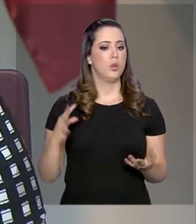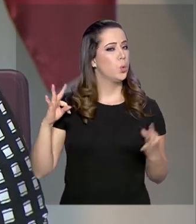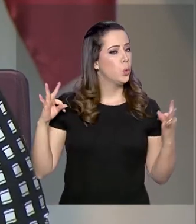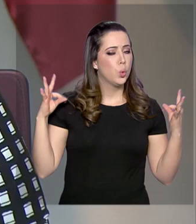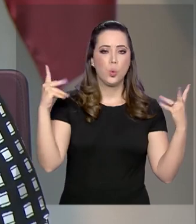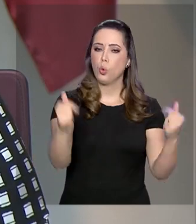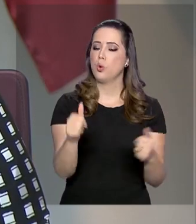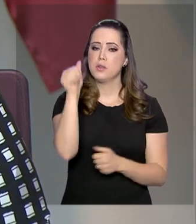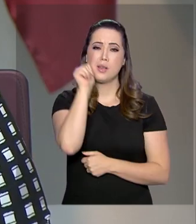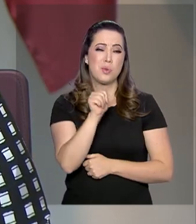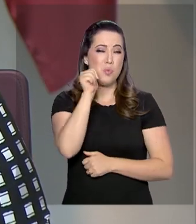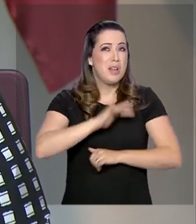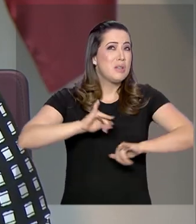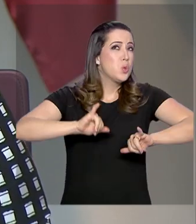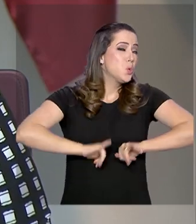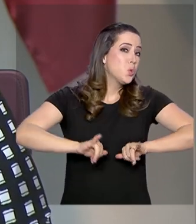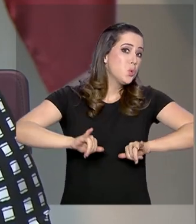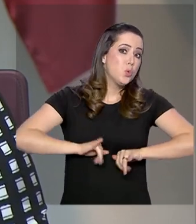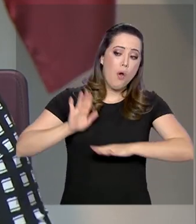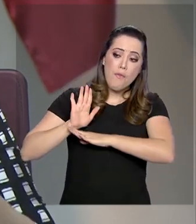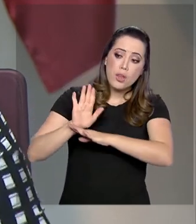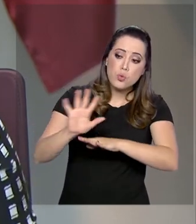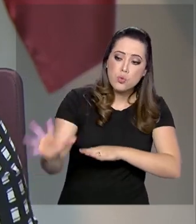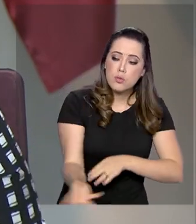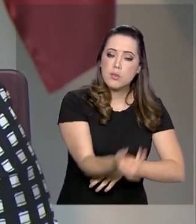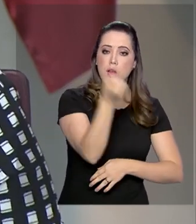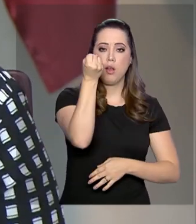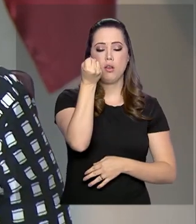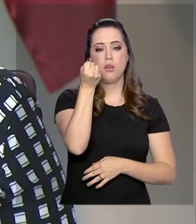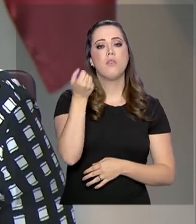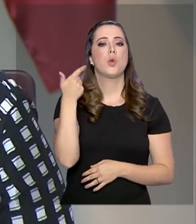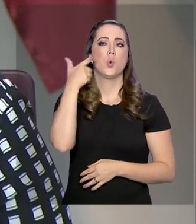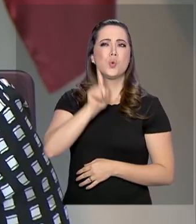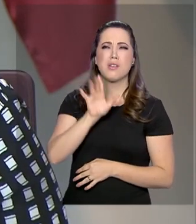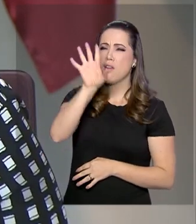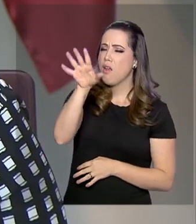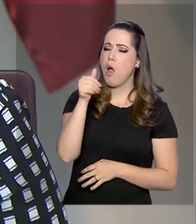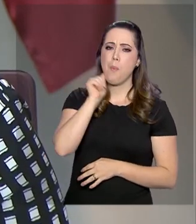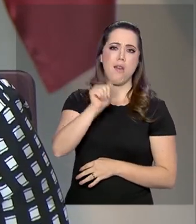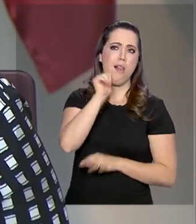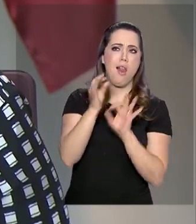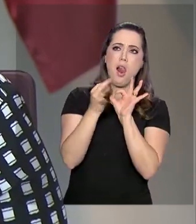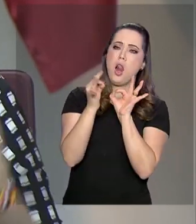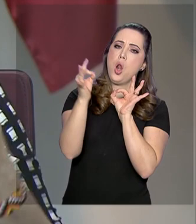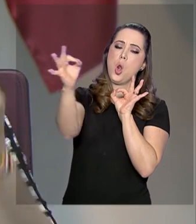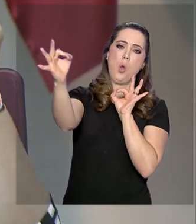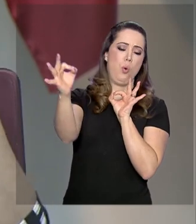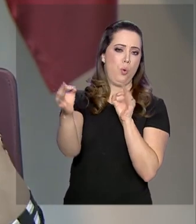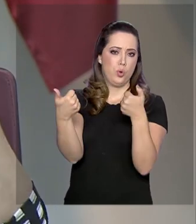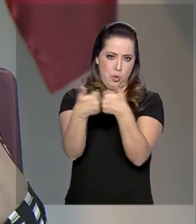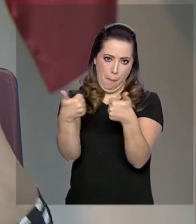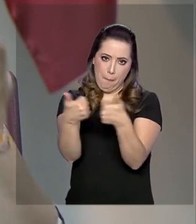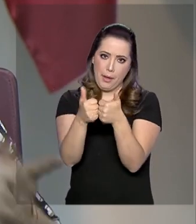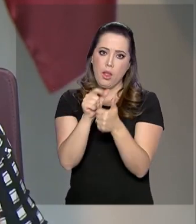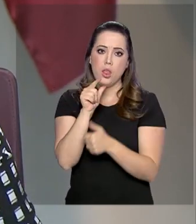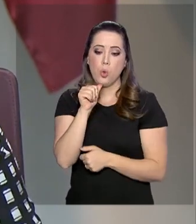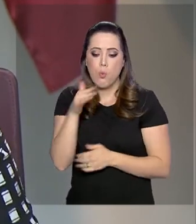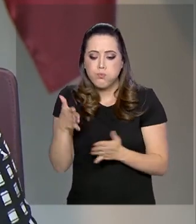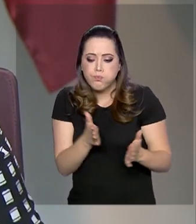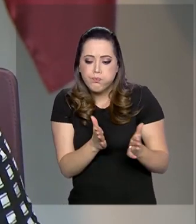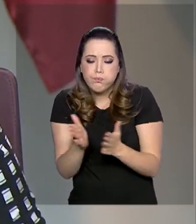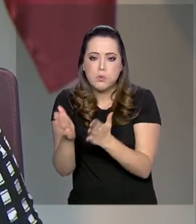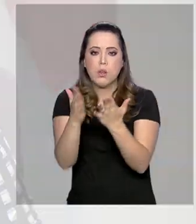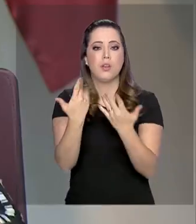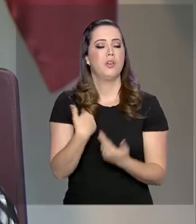as mulheres em sofrimento no Brasil. Vai alcançar a mulher lá da região ribeirinha, a mulher que política pública nunca